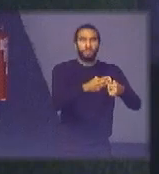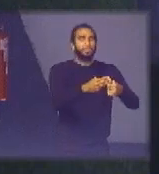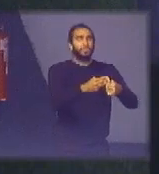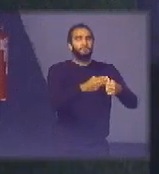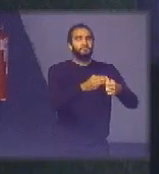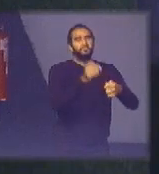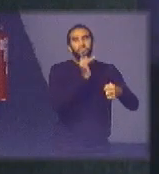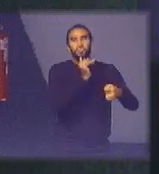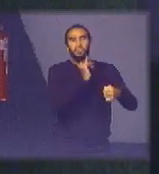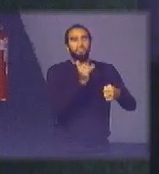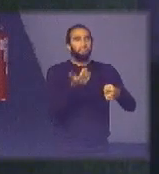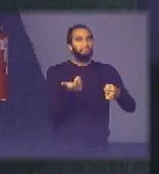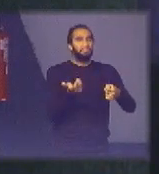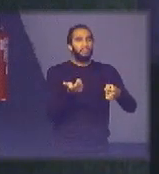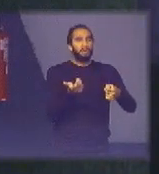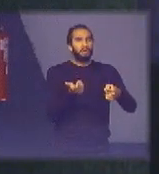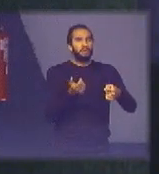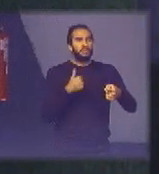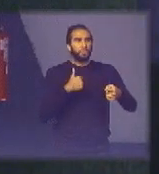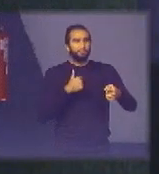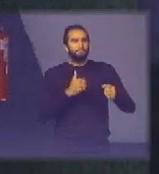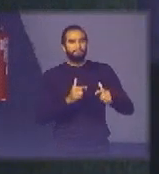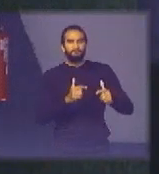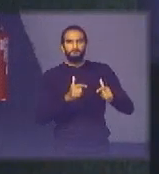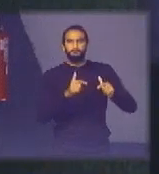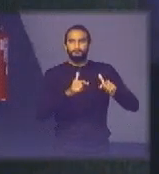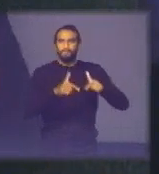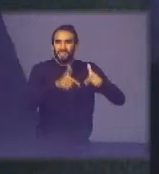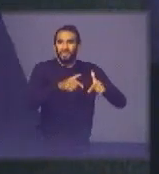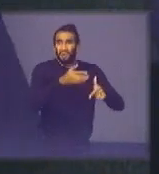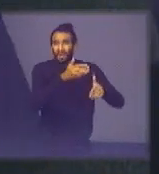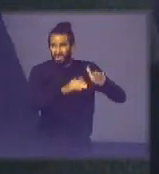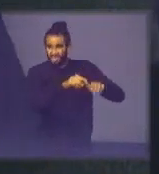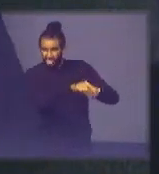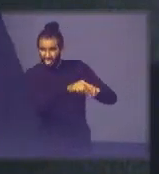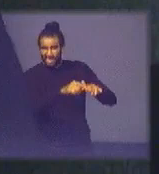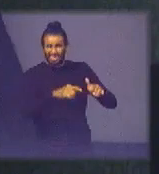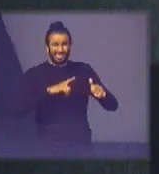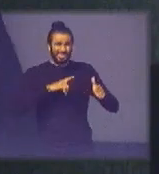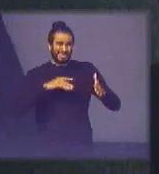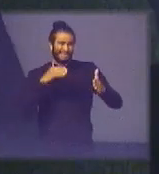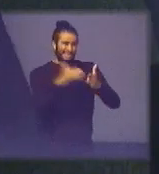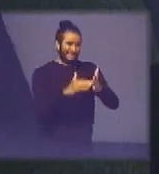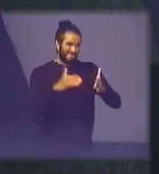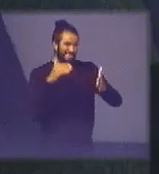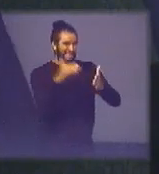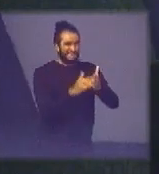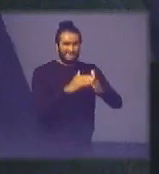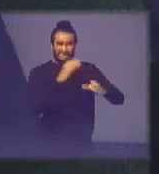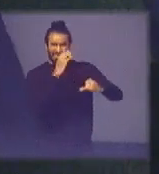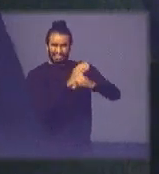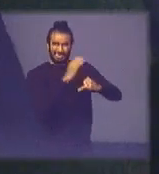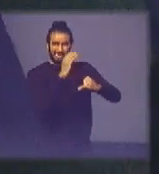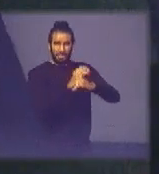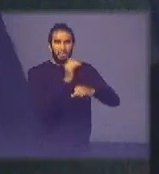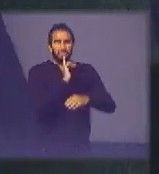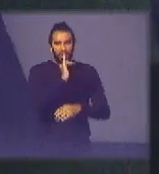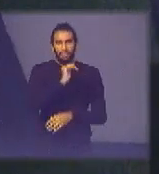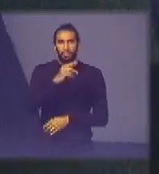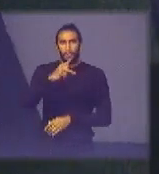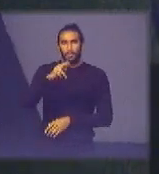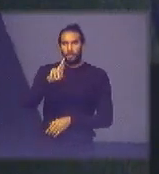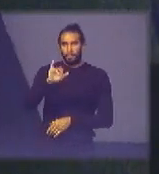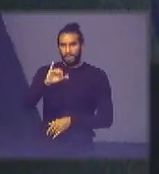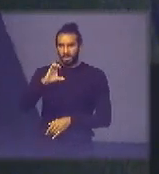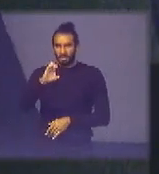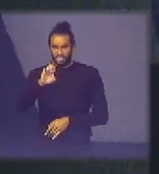de uma de uma atuação que está restrita por exemplo se a gente né eu aqui a Priscila né o pessoal lá a gente